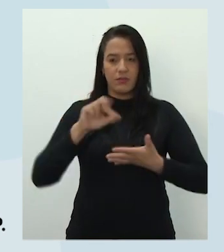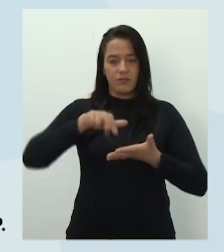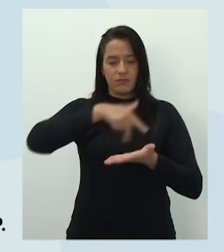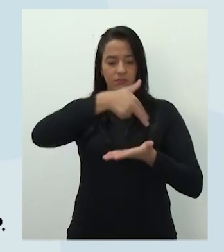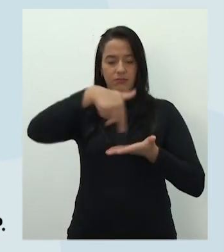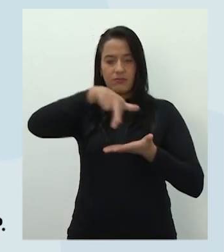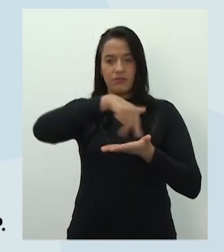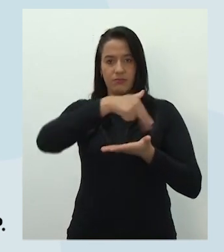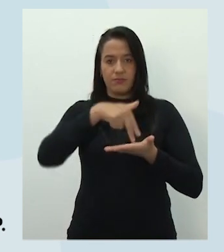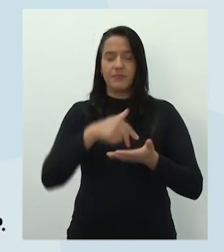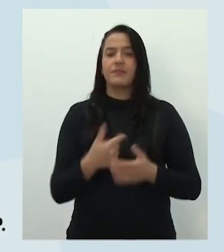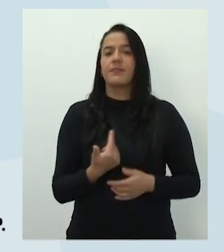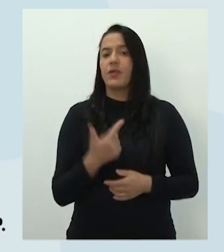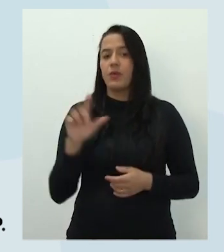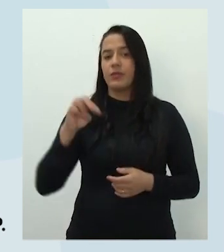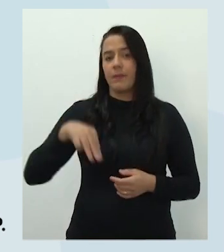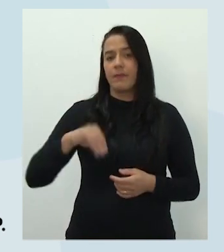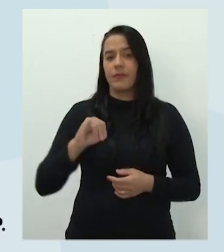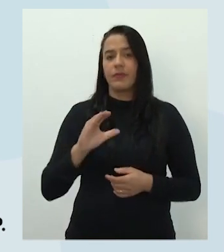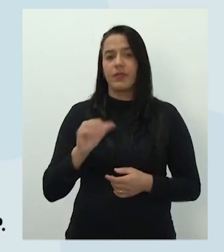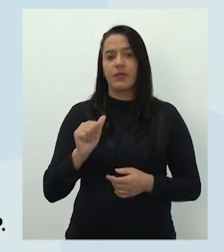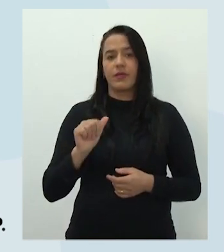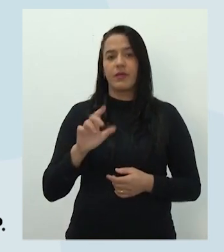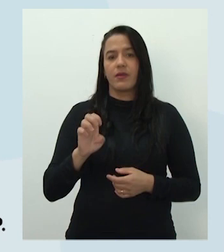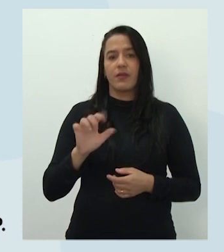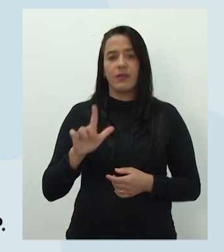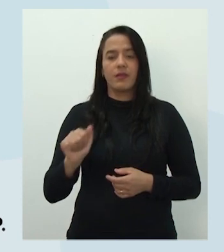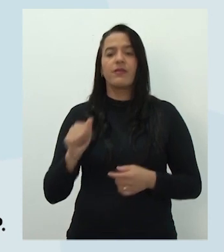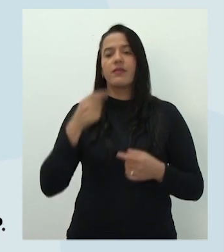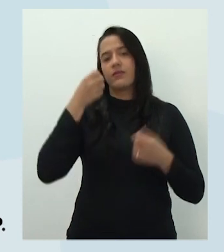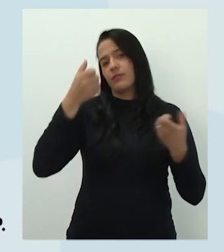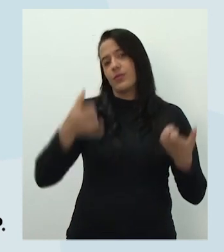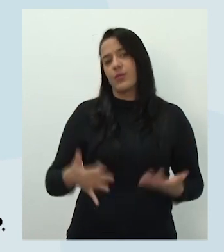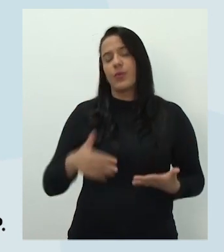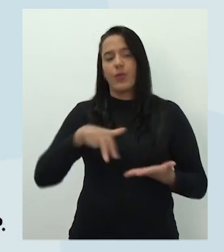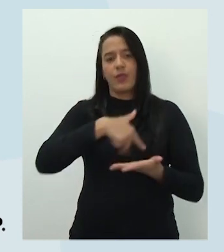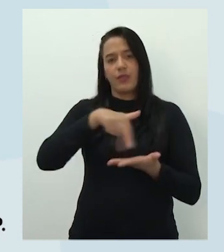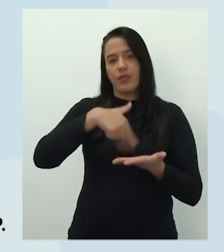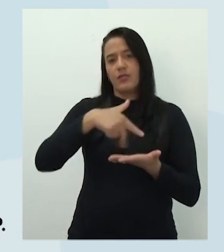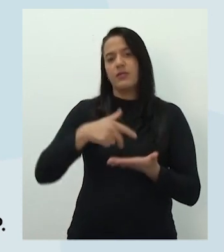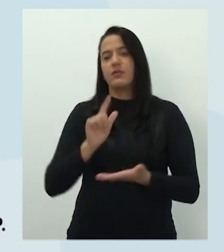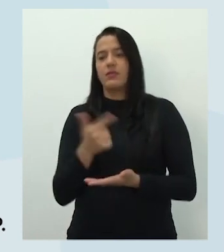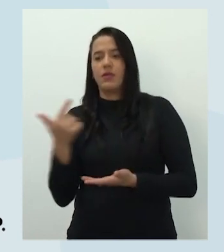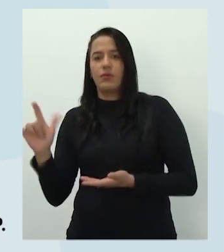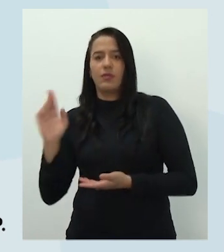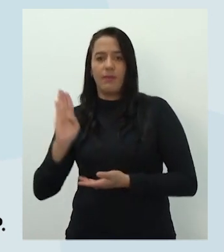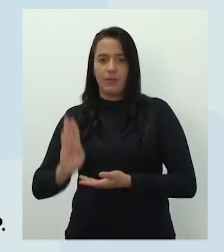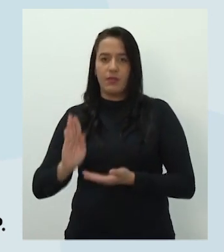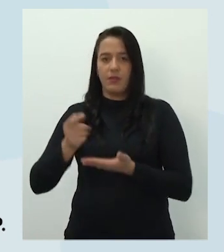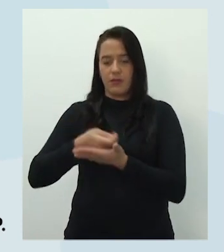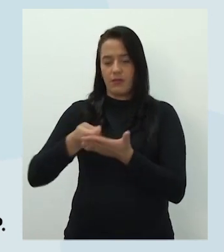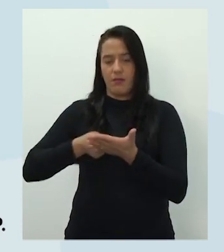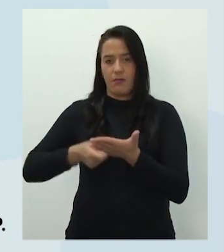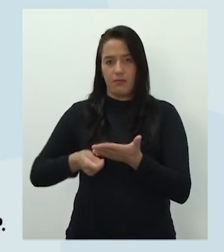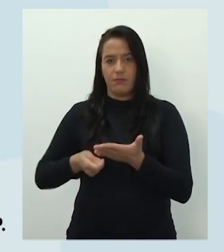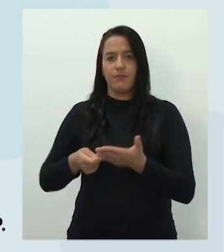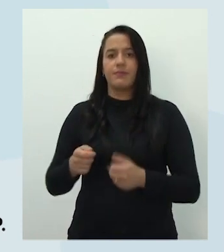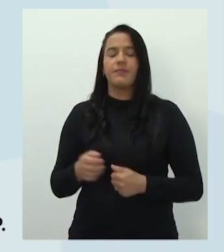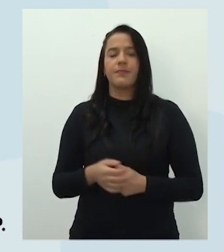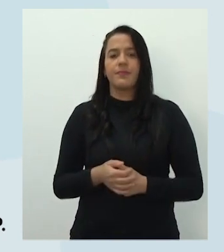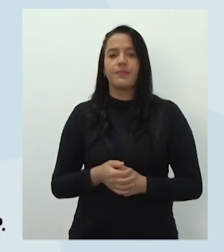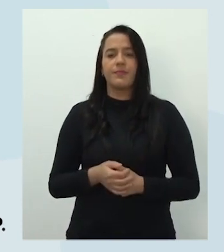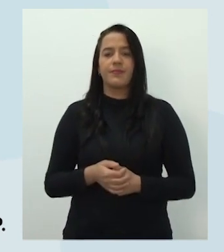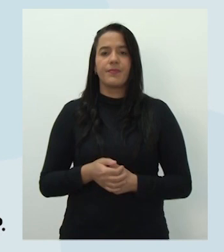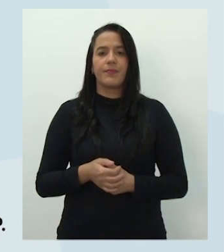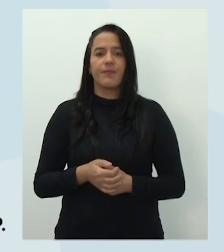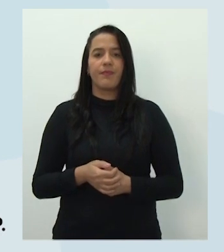Micaelen diz, dança e cartas. É o que ela está vendo. O Pedro, ele diz, pessoas